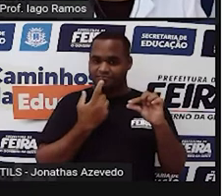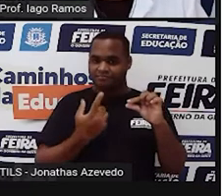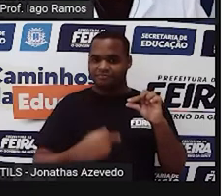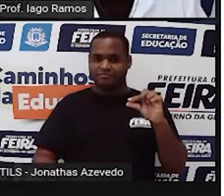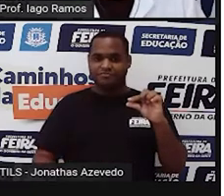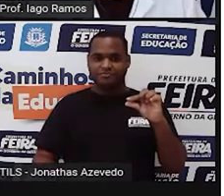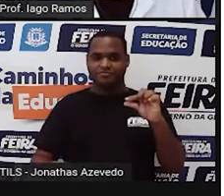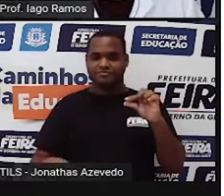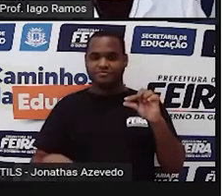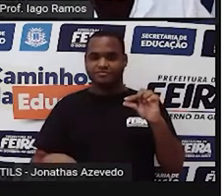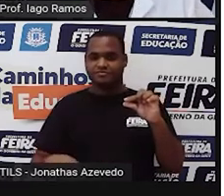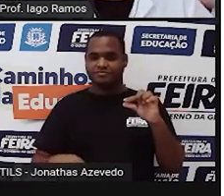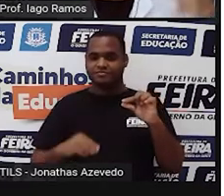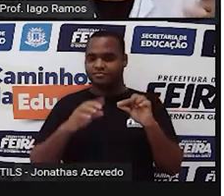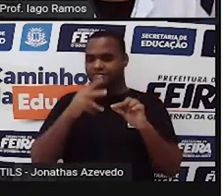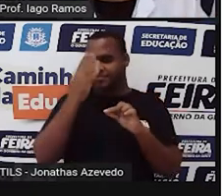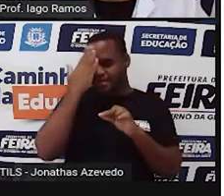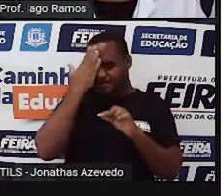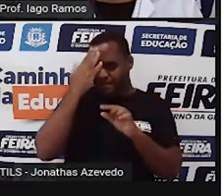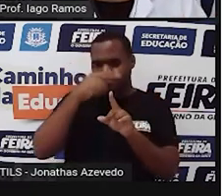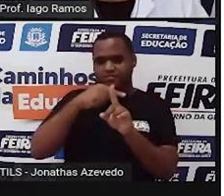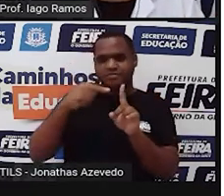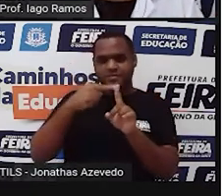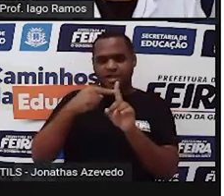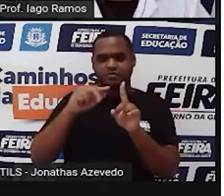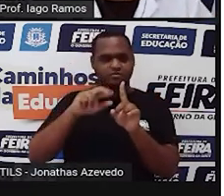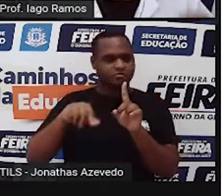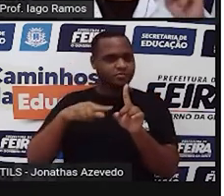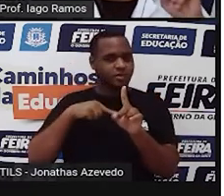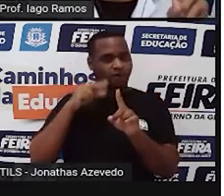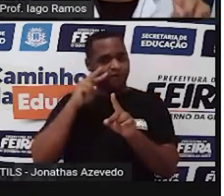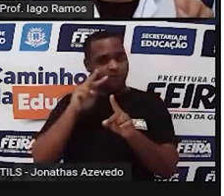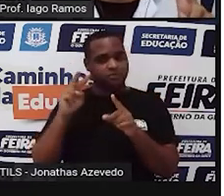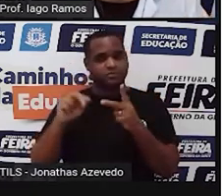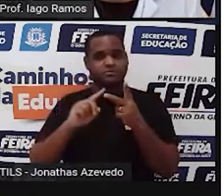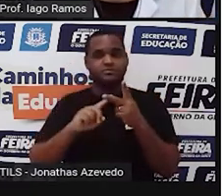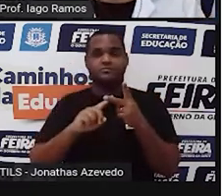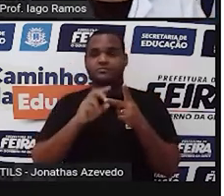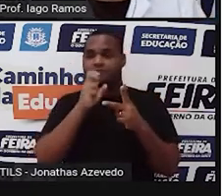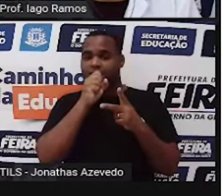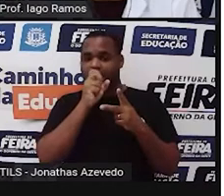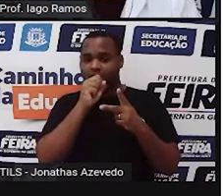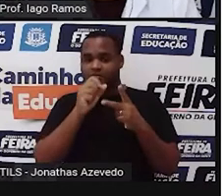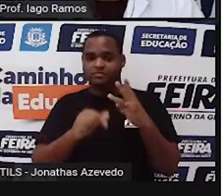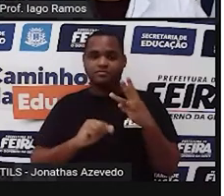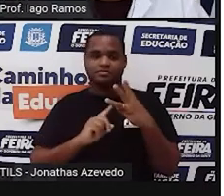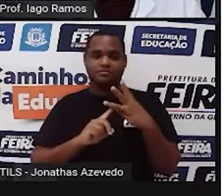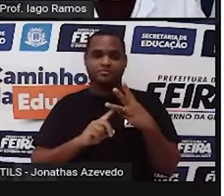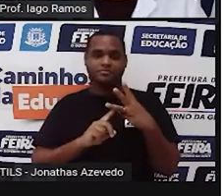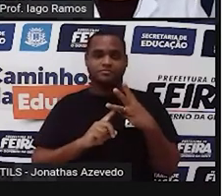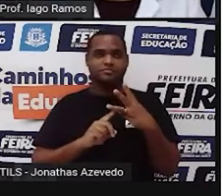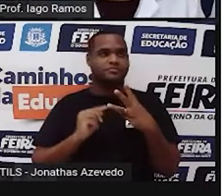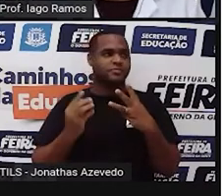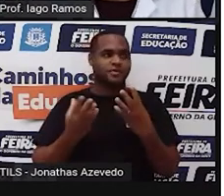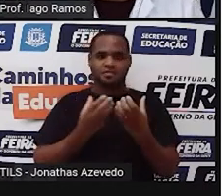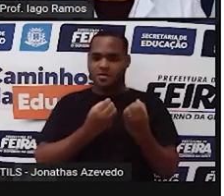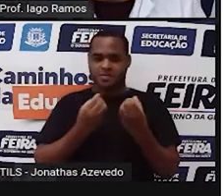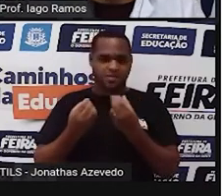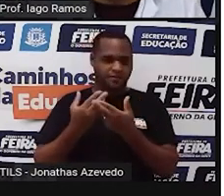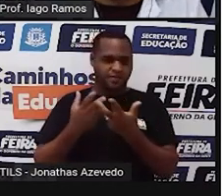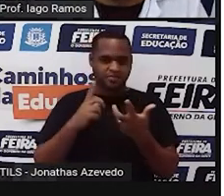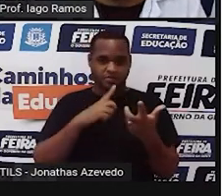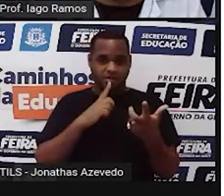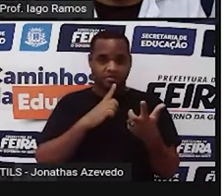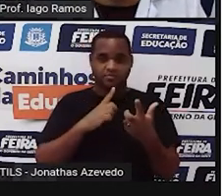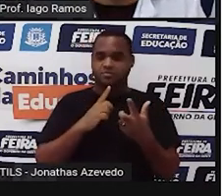né? Você sabe metade das coisas que a gente viu? Número 2 em laranja. Você sabe a maioria das coisas?